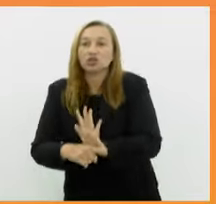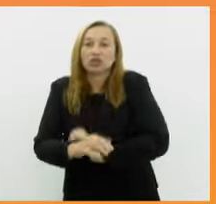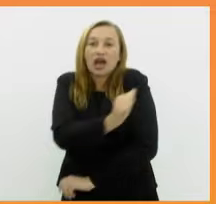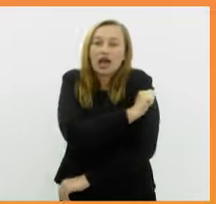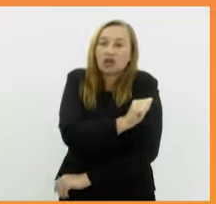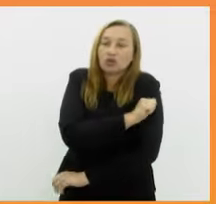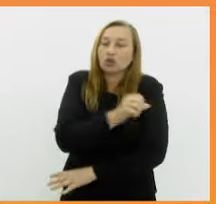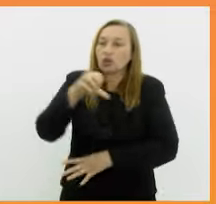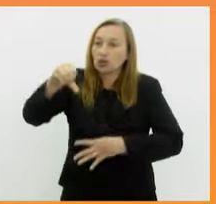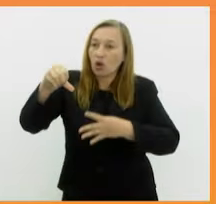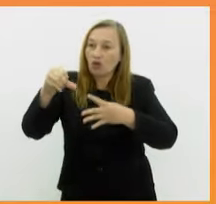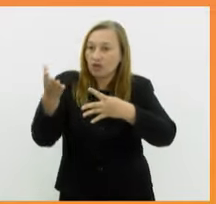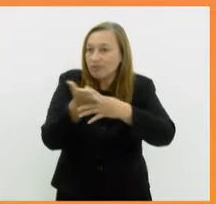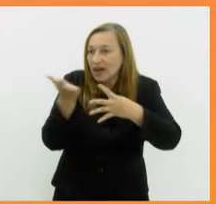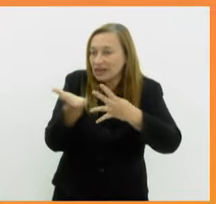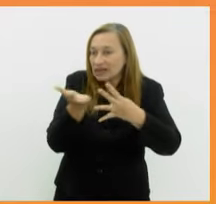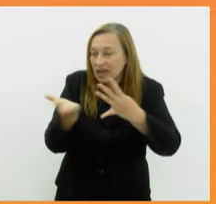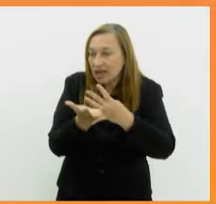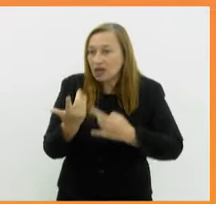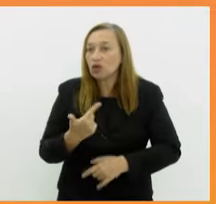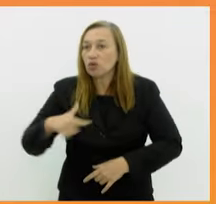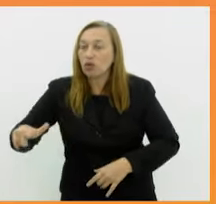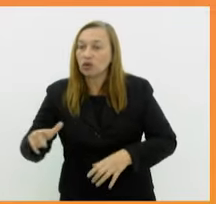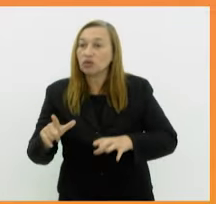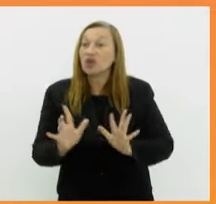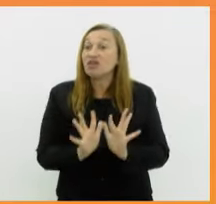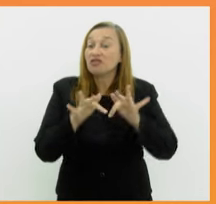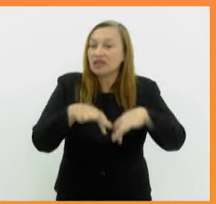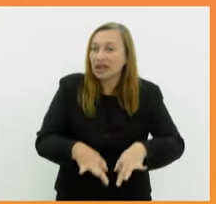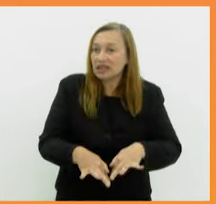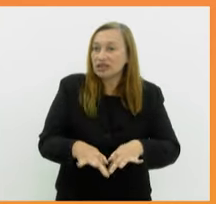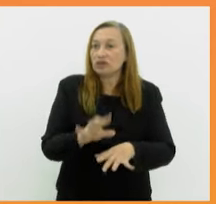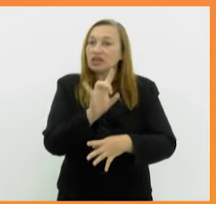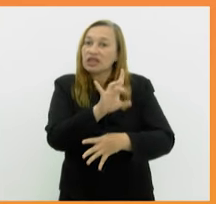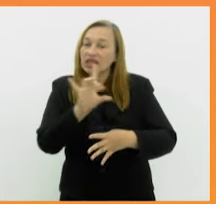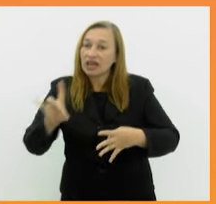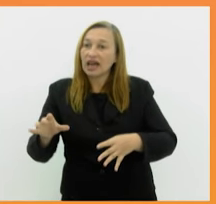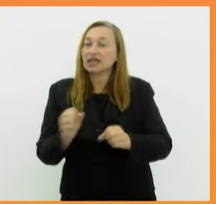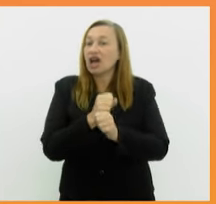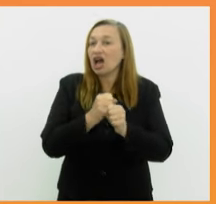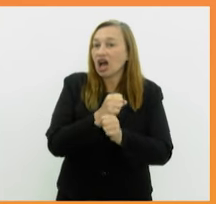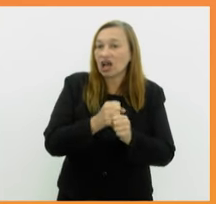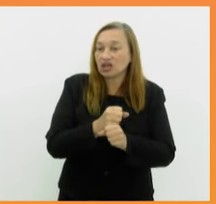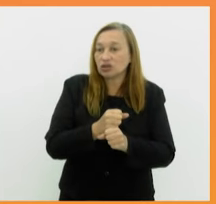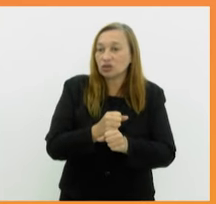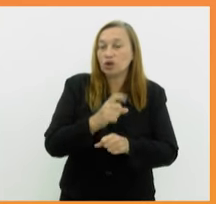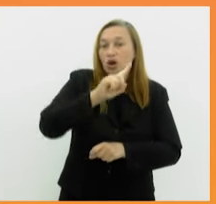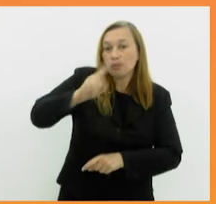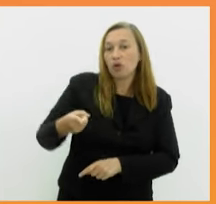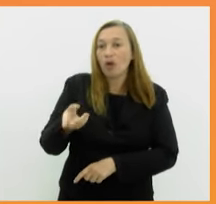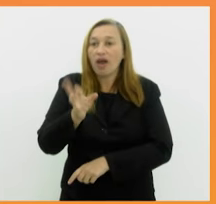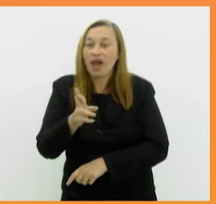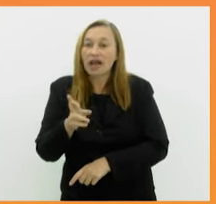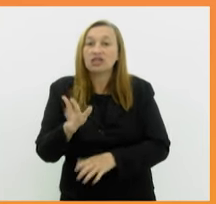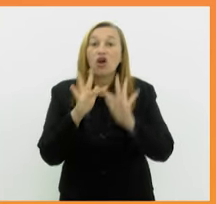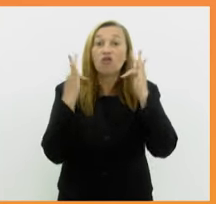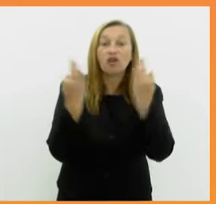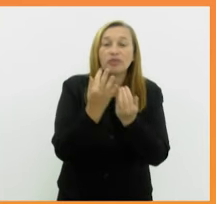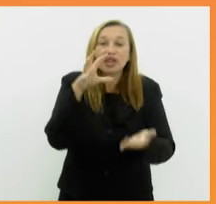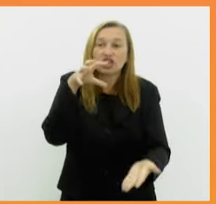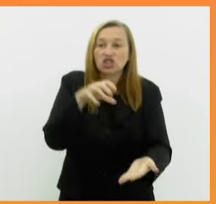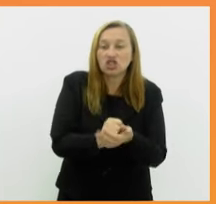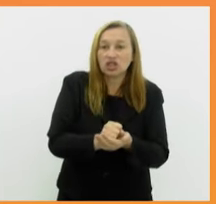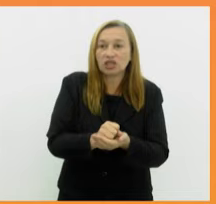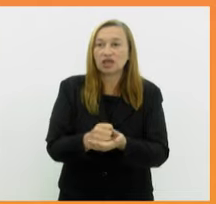conclusão, um depósito de R$.000,00 ao fim de cada ano letivo. Tem direito ao Pé de Meia o estudante com família inscrita no